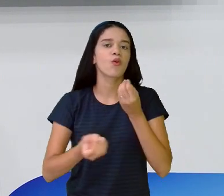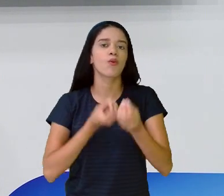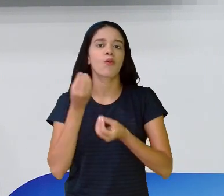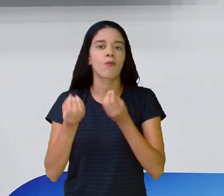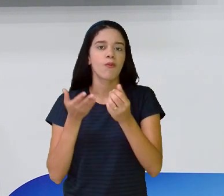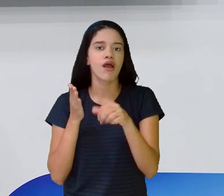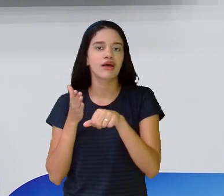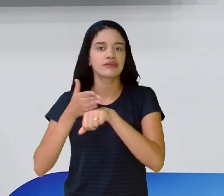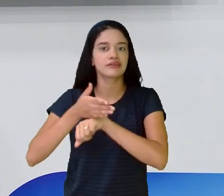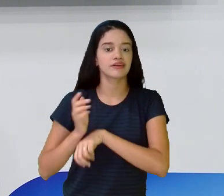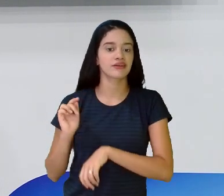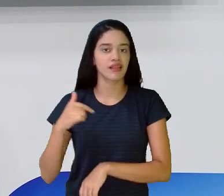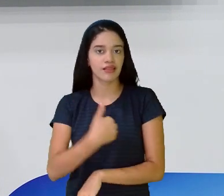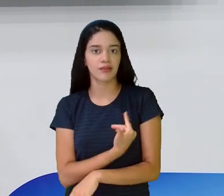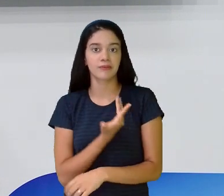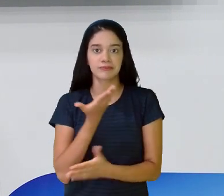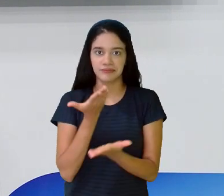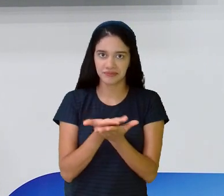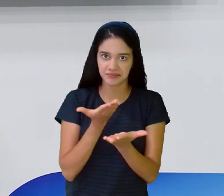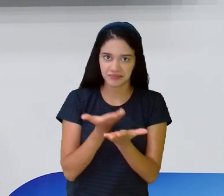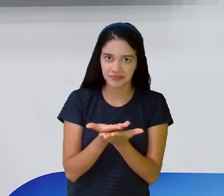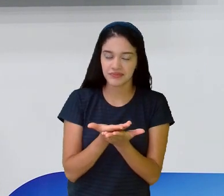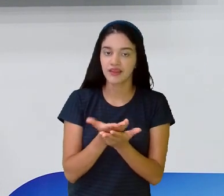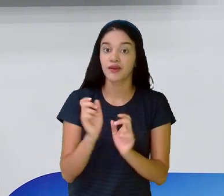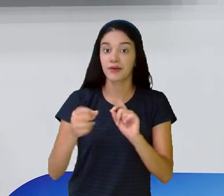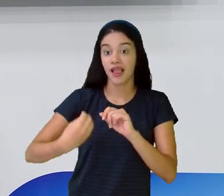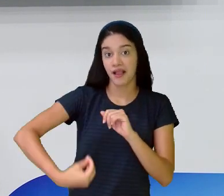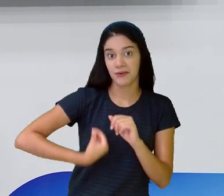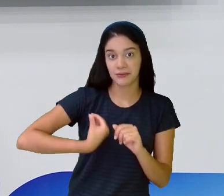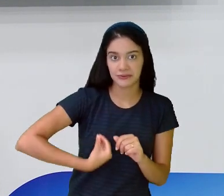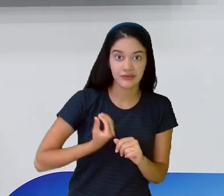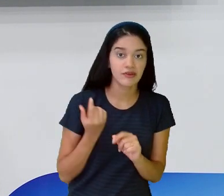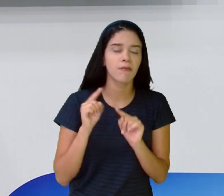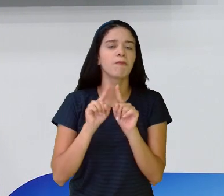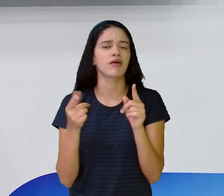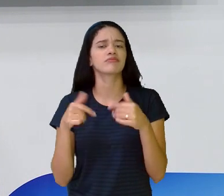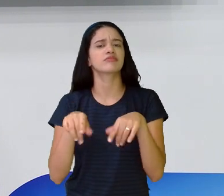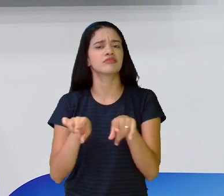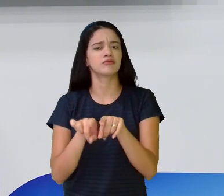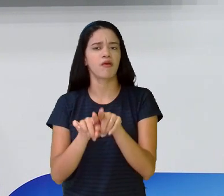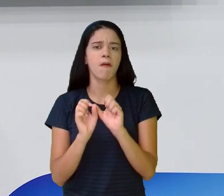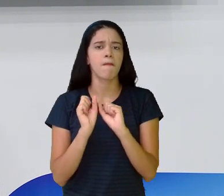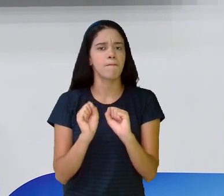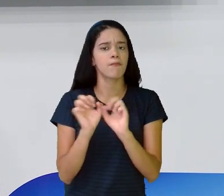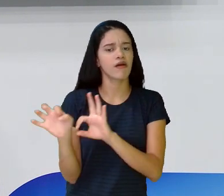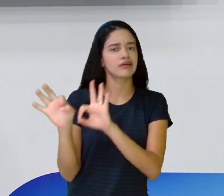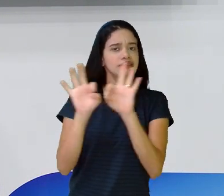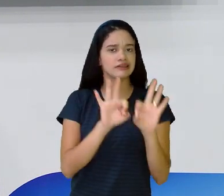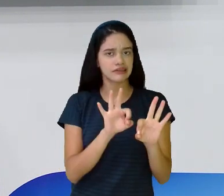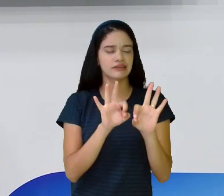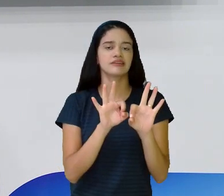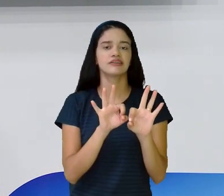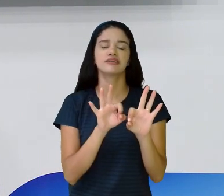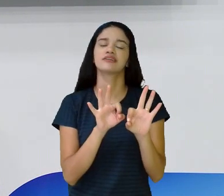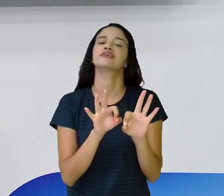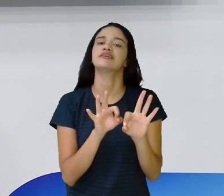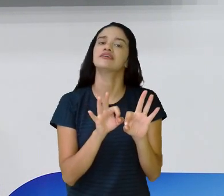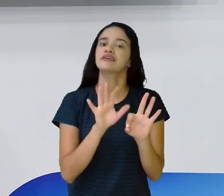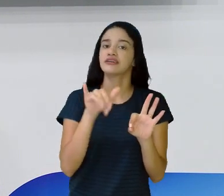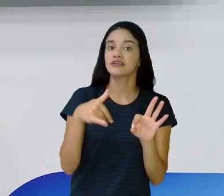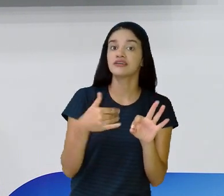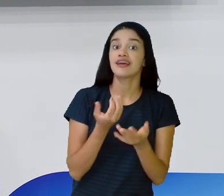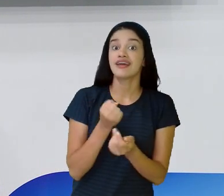acessam aqui as nossas aulas. As aulas são ao vivo, mas também você pode acompanhar, se não conseguiu acompanhar as aulas